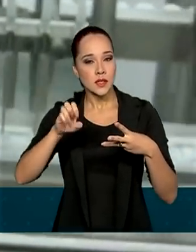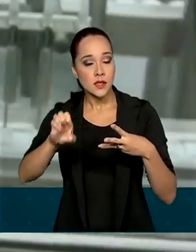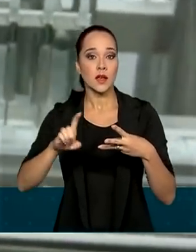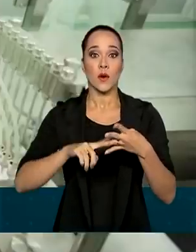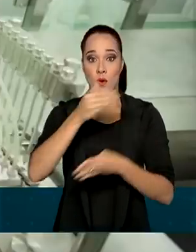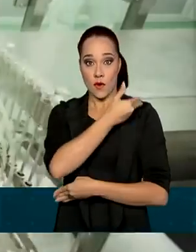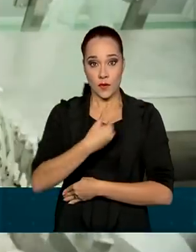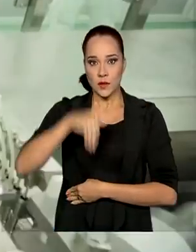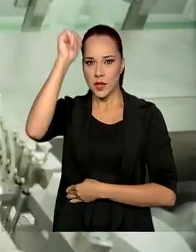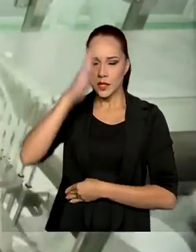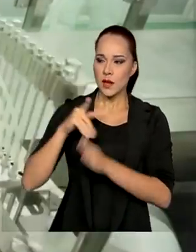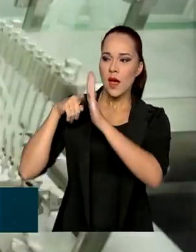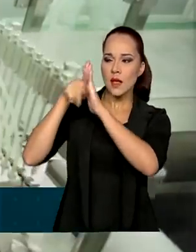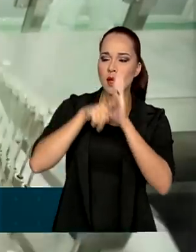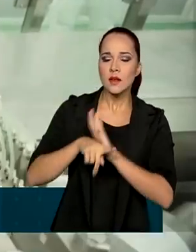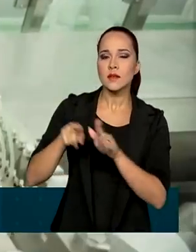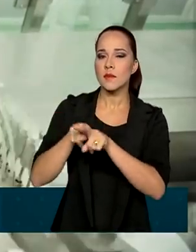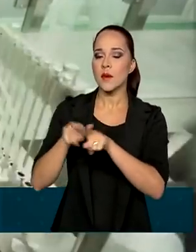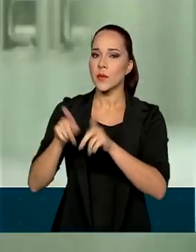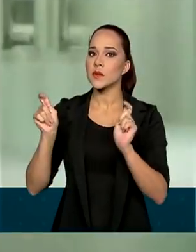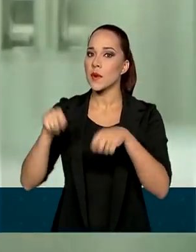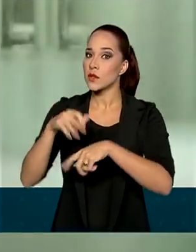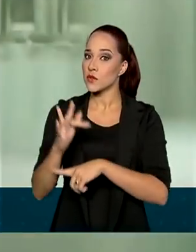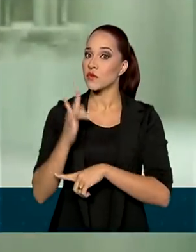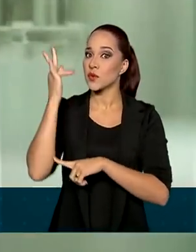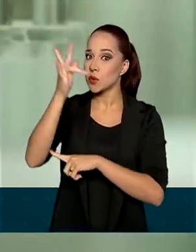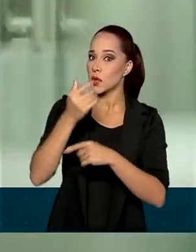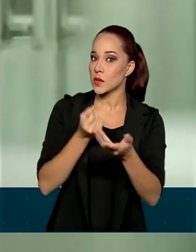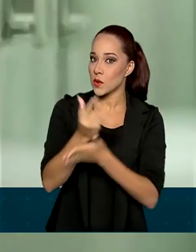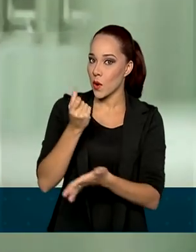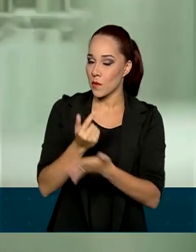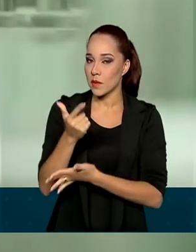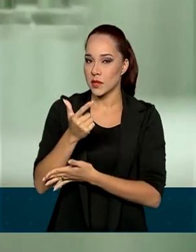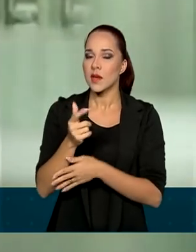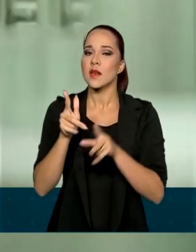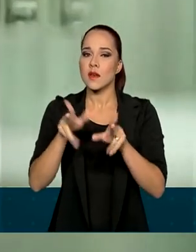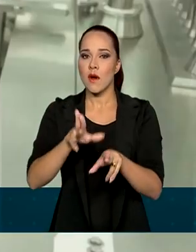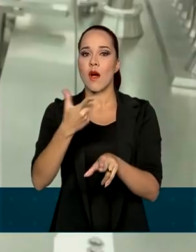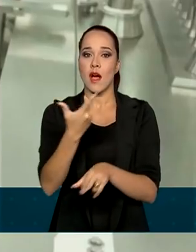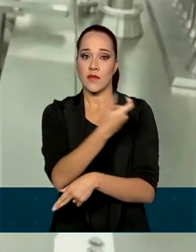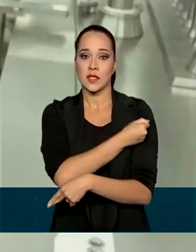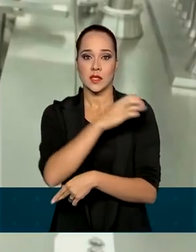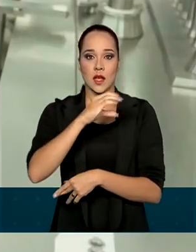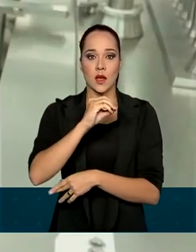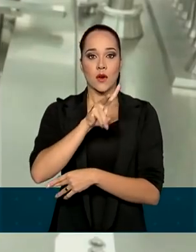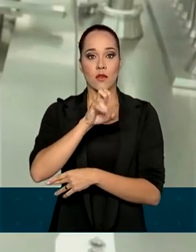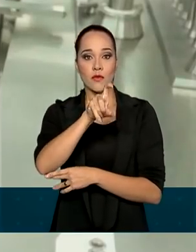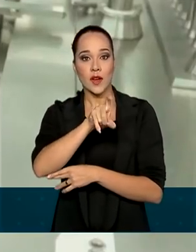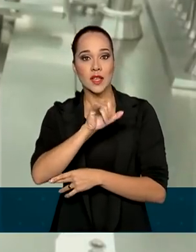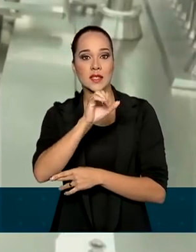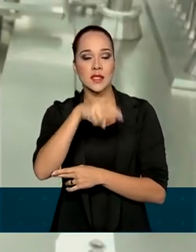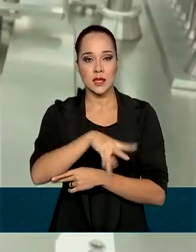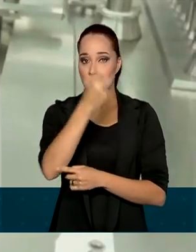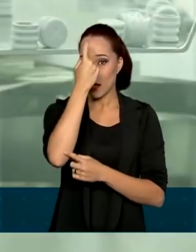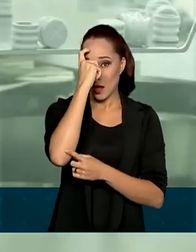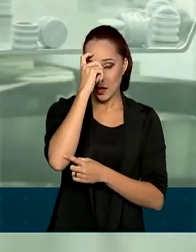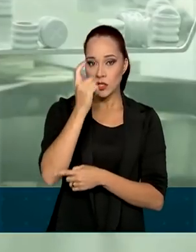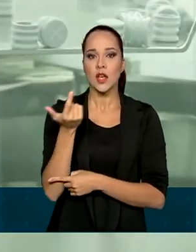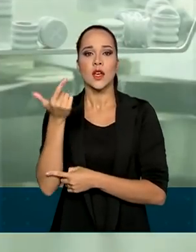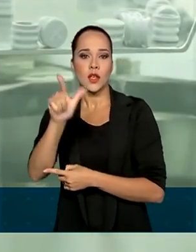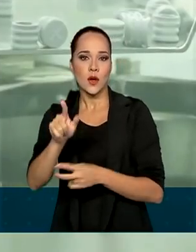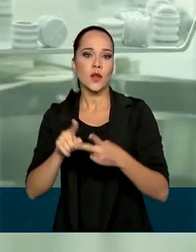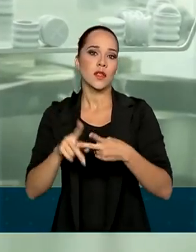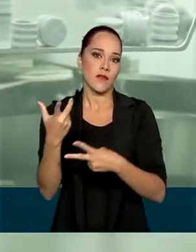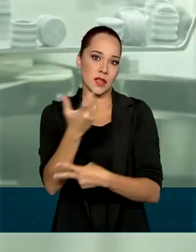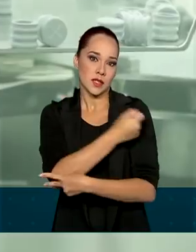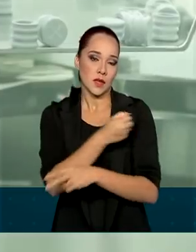brasileiro analisa a possibilidade de futuras aquisições, como a vacina Covaxin da Índia e a Sputnik V da